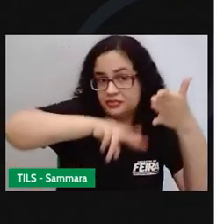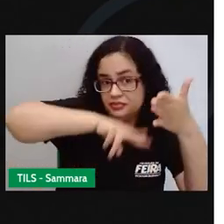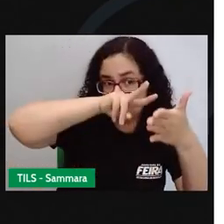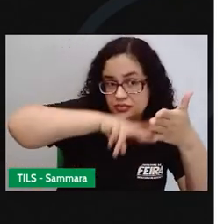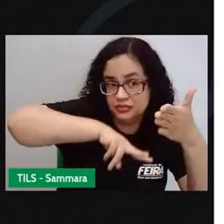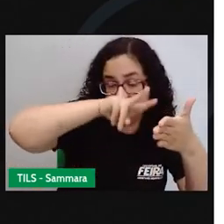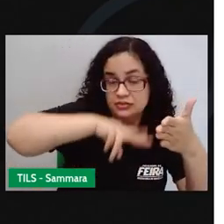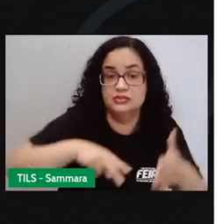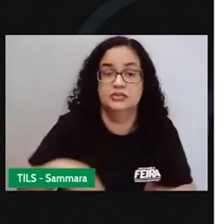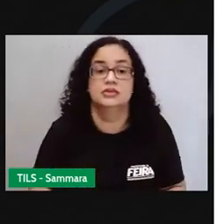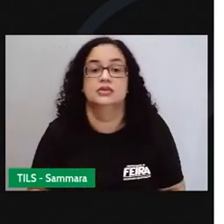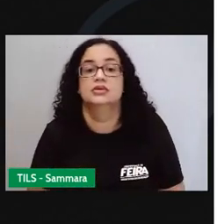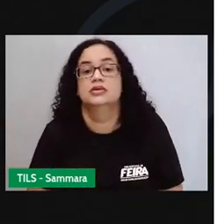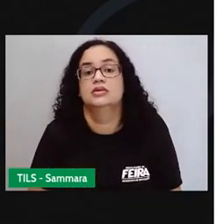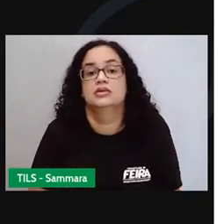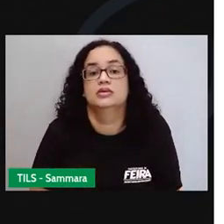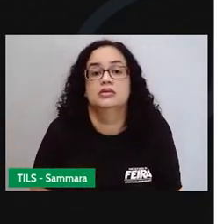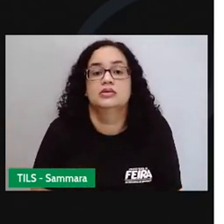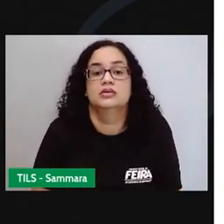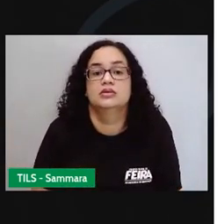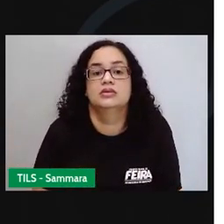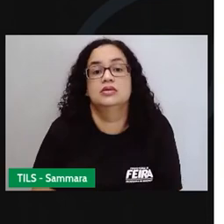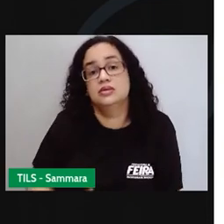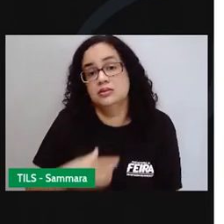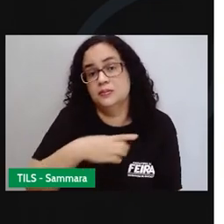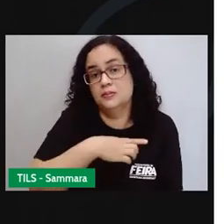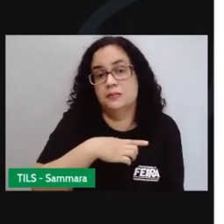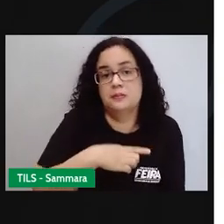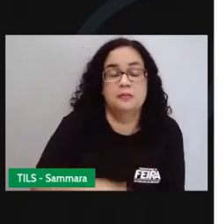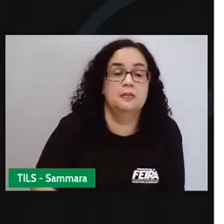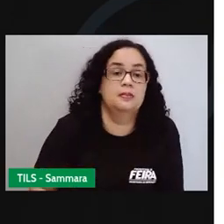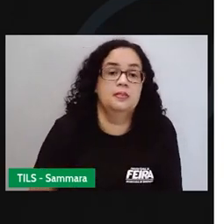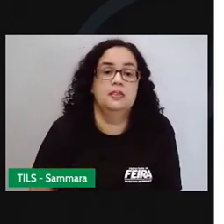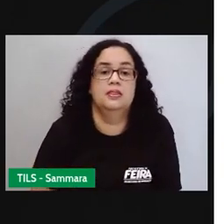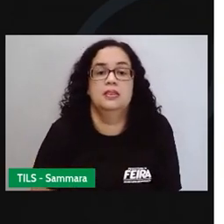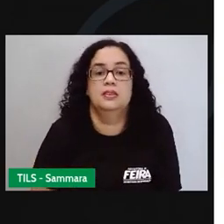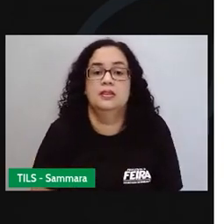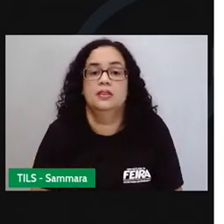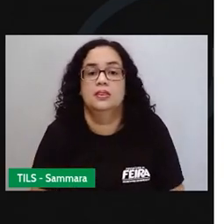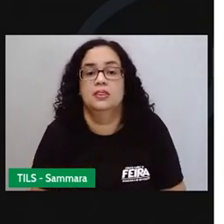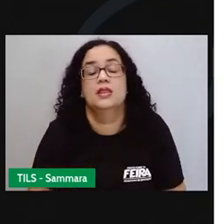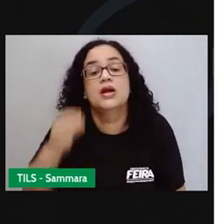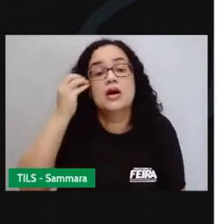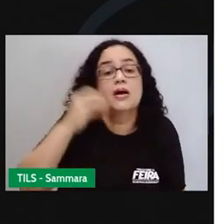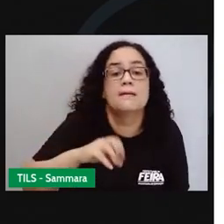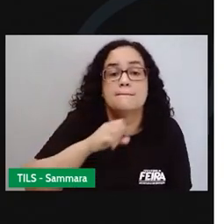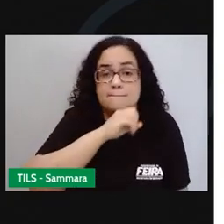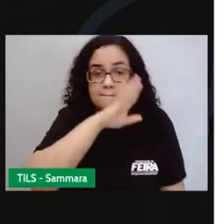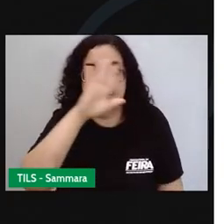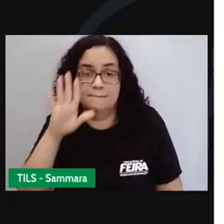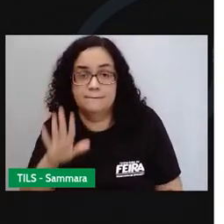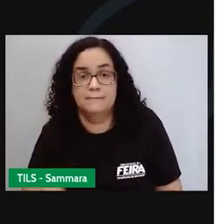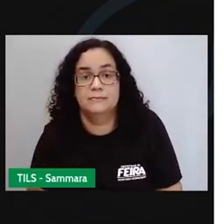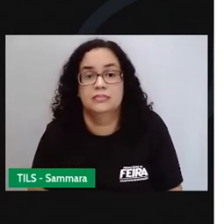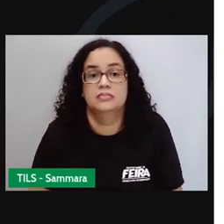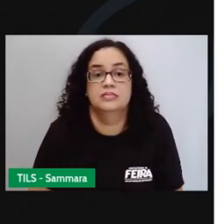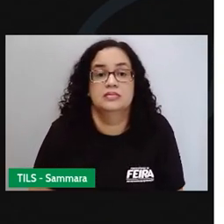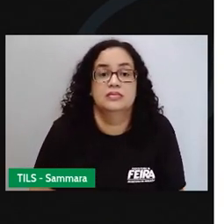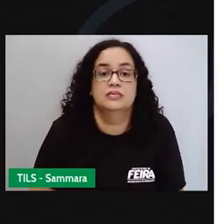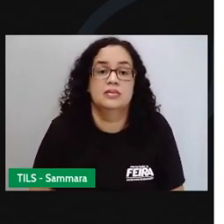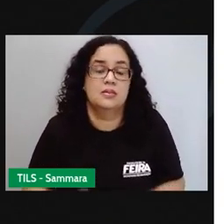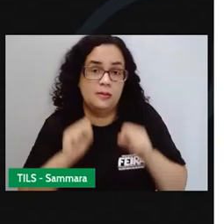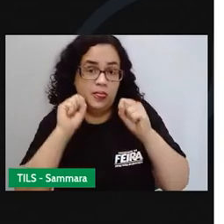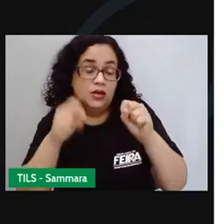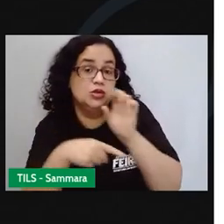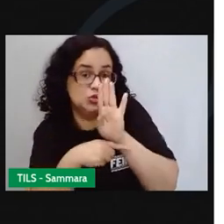isso é um futuro para as crianças. Eu quero ser médica ou musicista. E pra isso tem que ler bastante. Com a sua